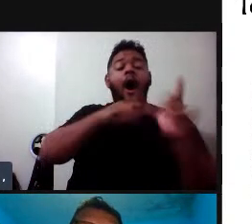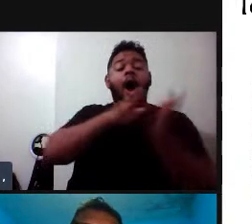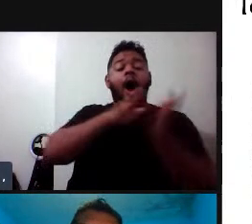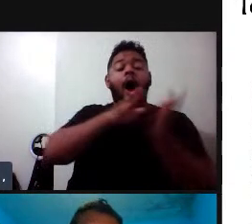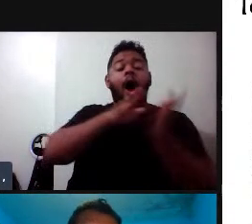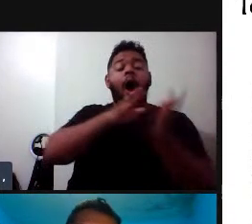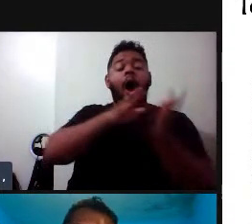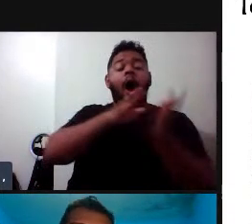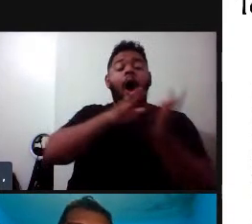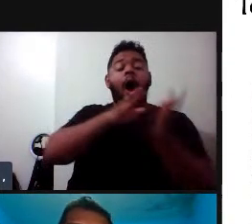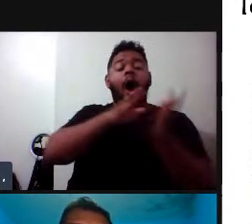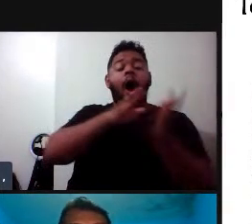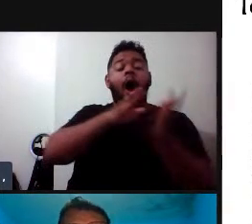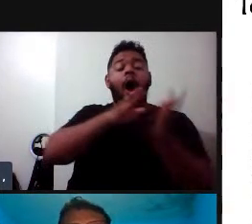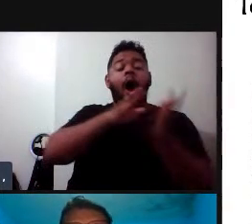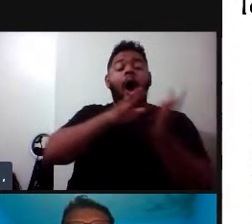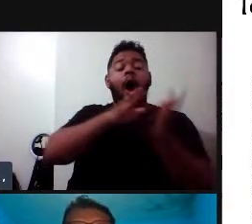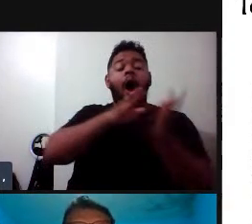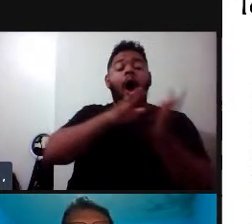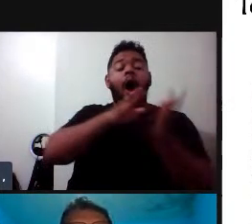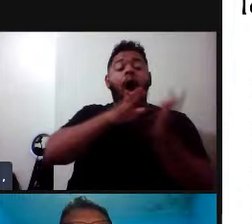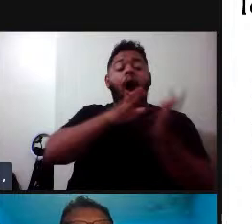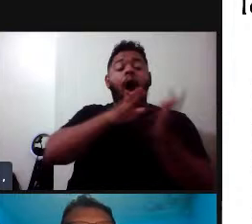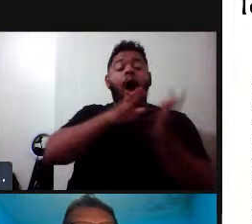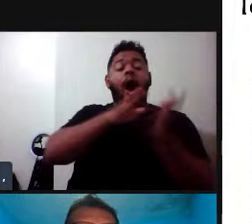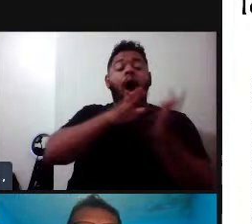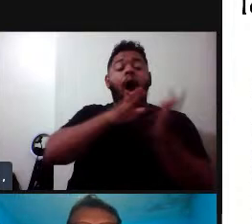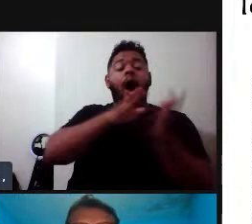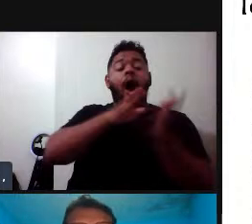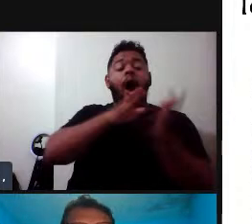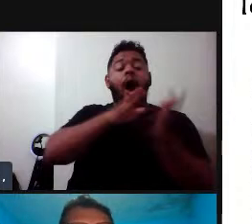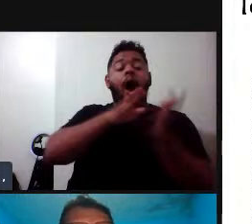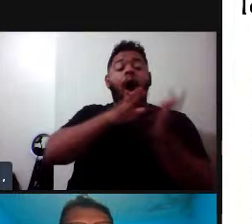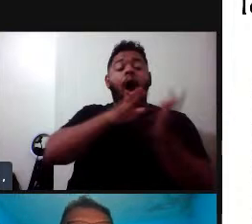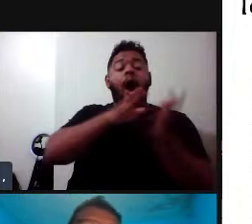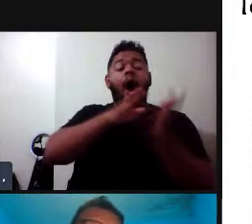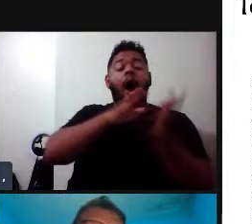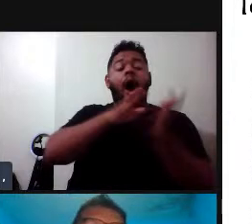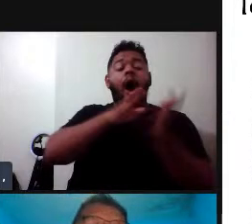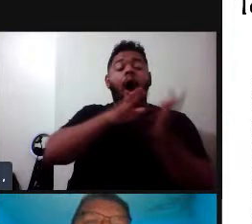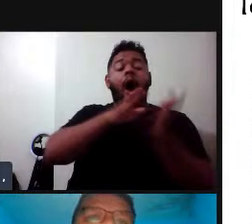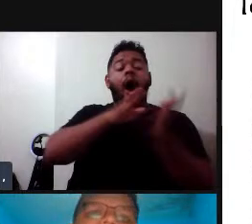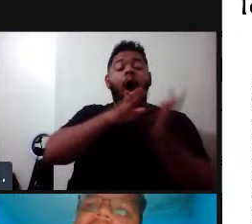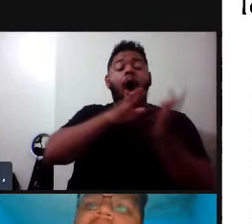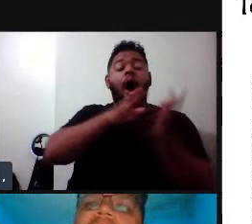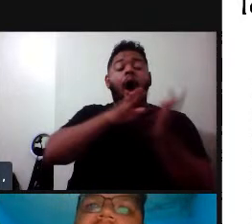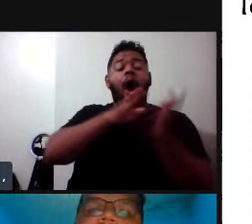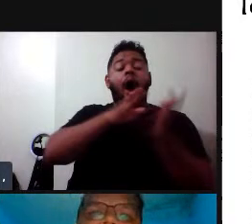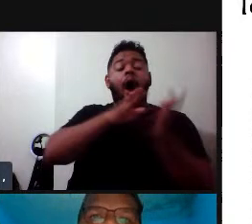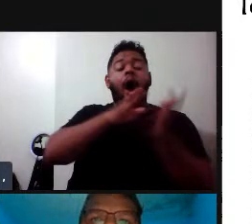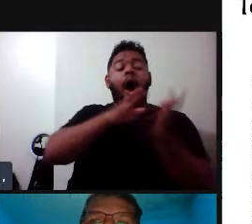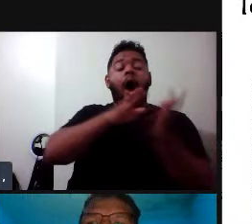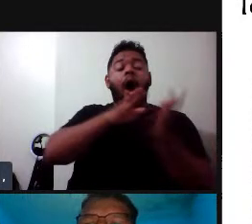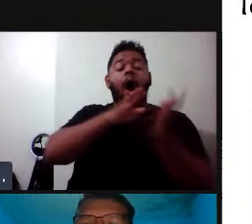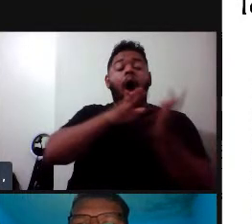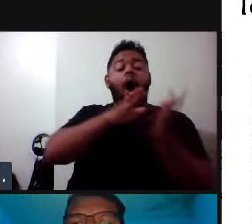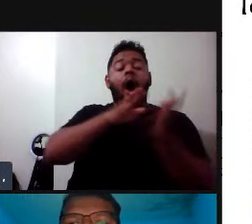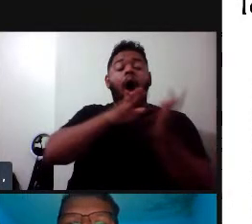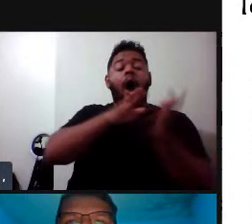frequência, que isso é muito utilizado para a gente classificar os repertórios, os tipos sonores que um animal pode emitir, por exemplo.